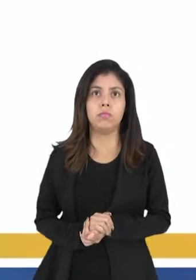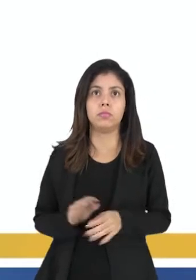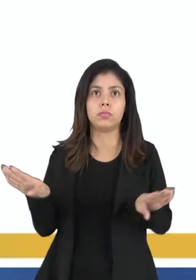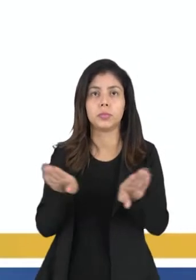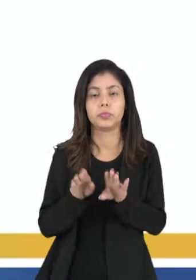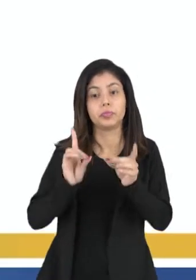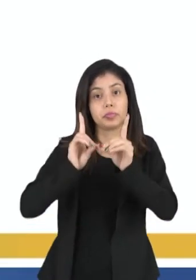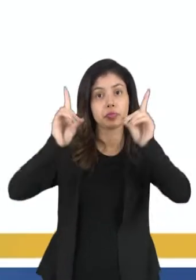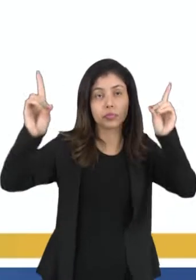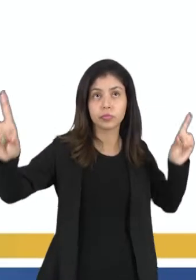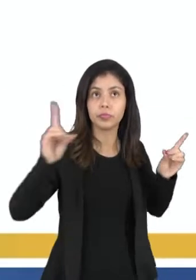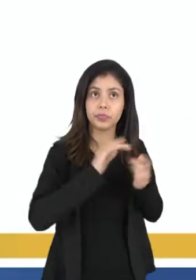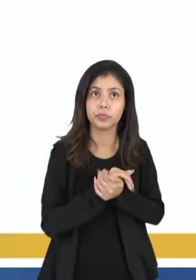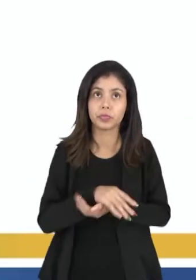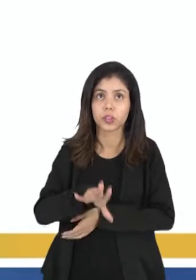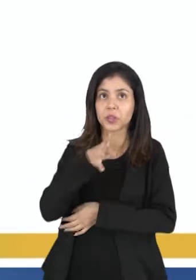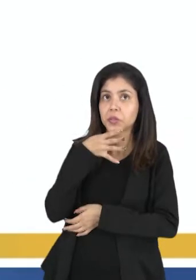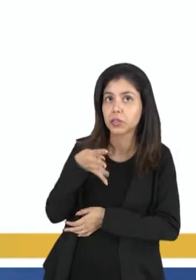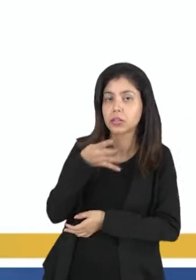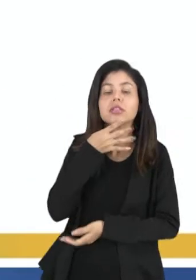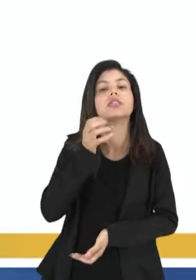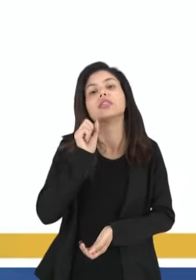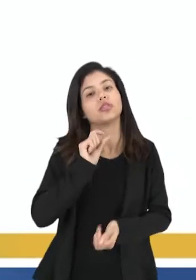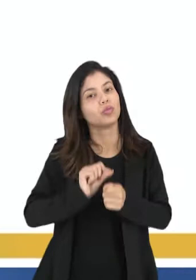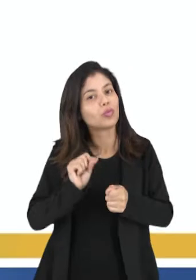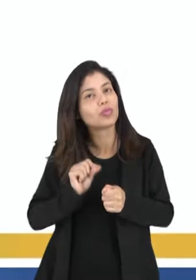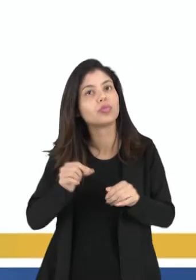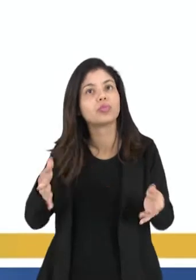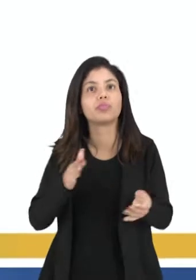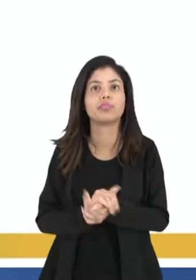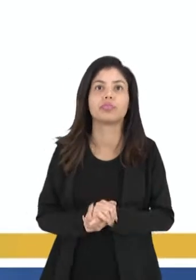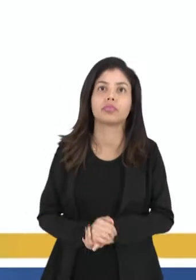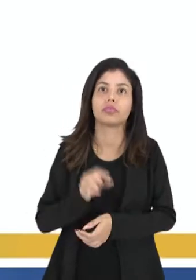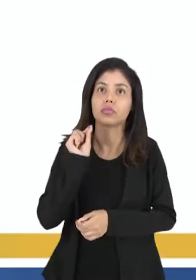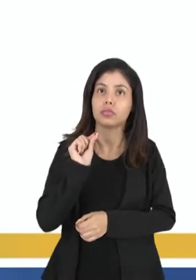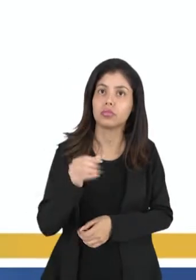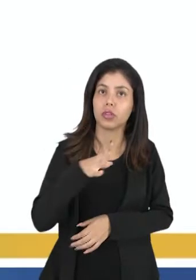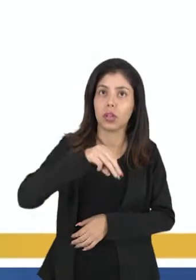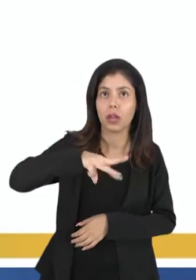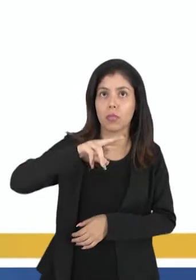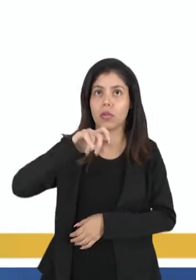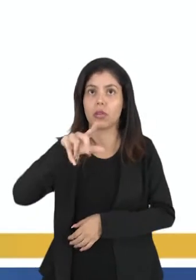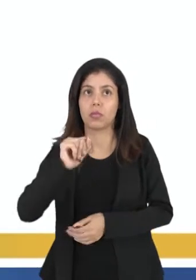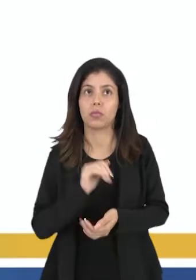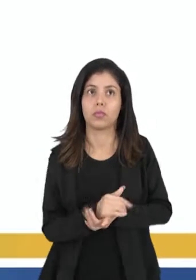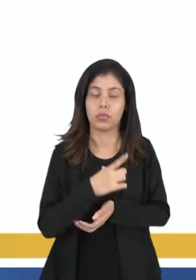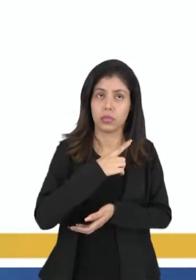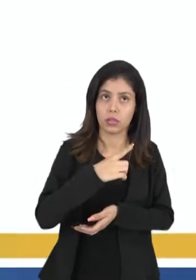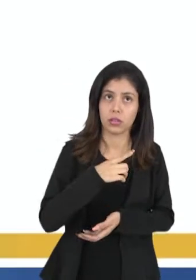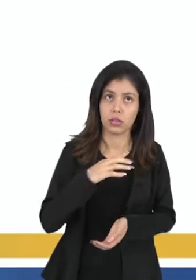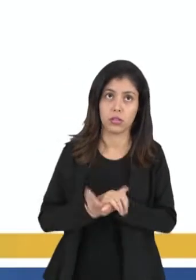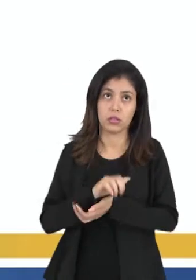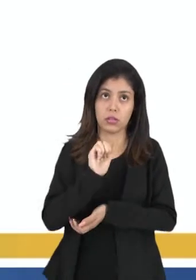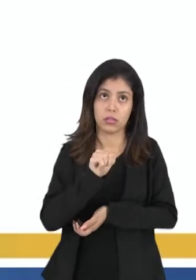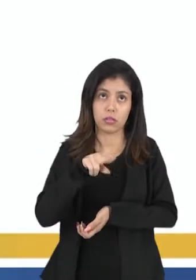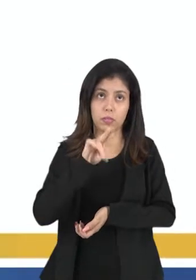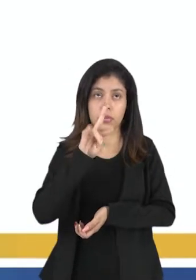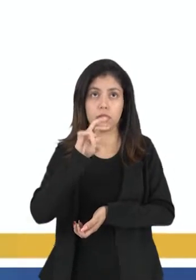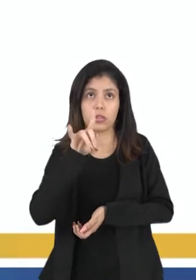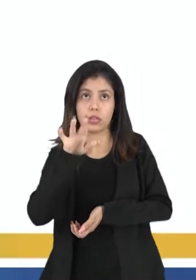distanciamento entre o conhecer e o cumprir, efetivamente, o que é moral, constitui uma